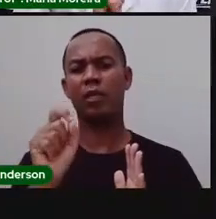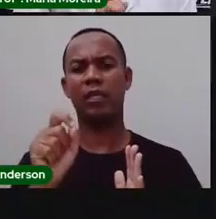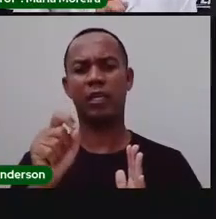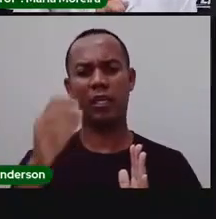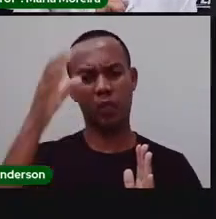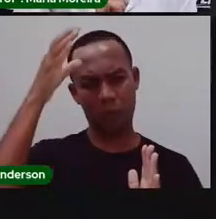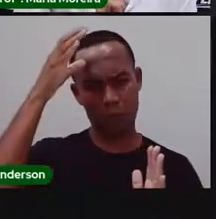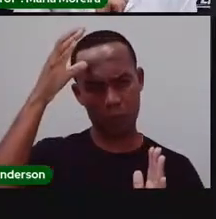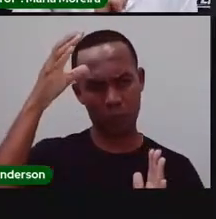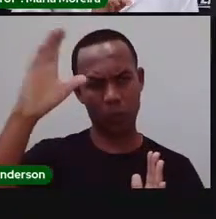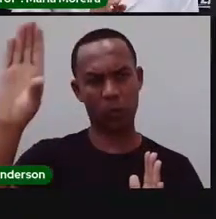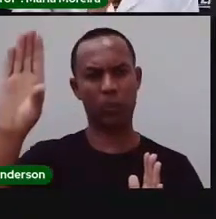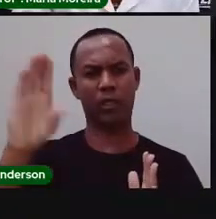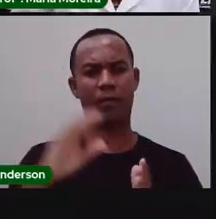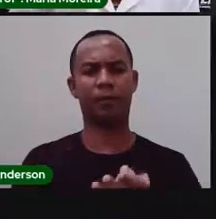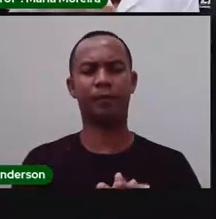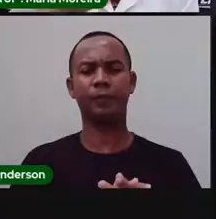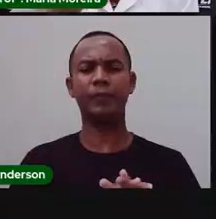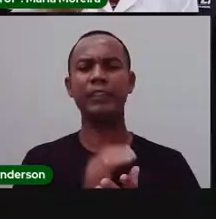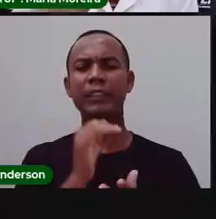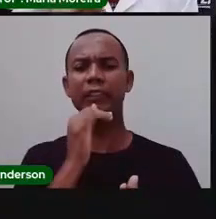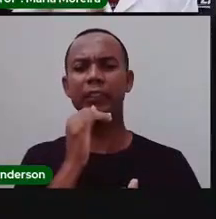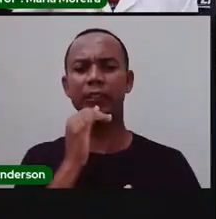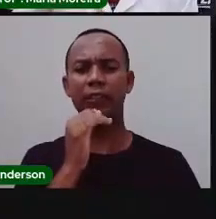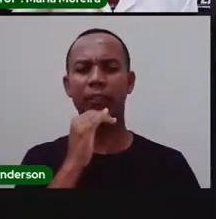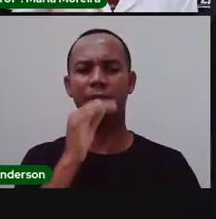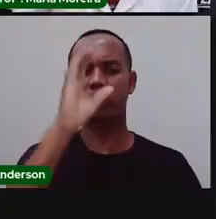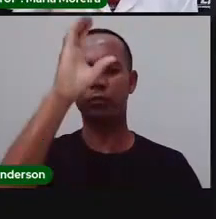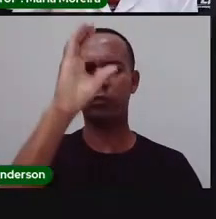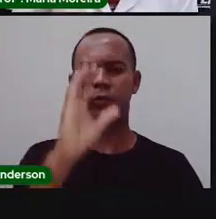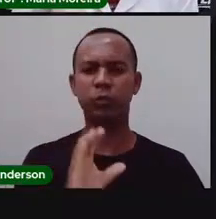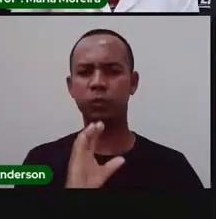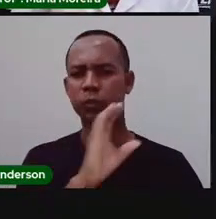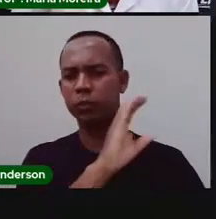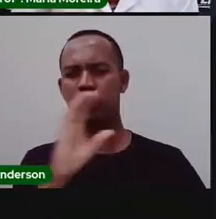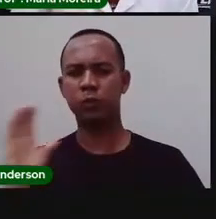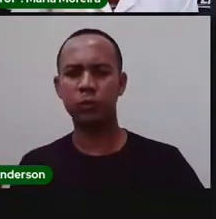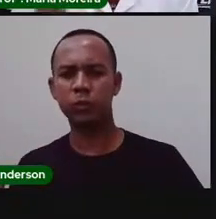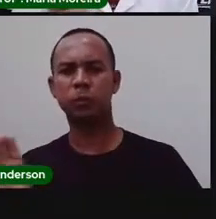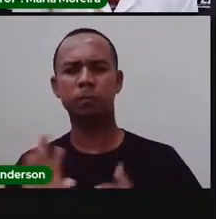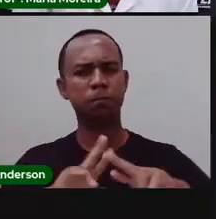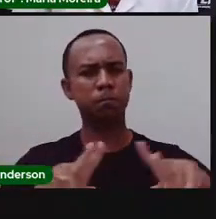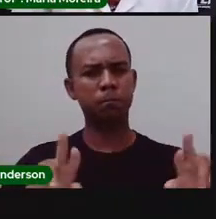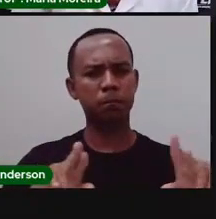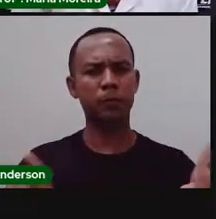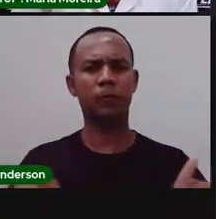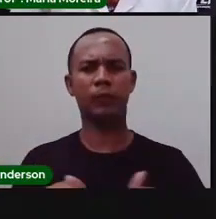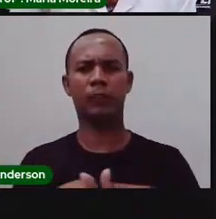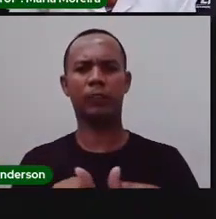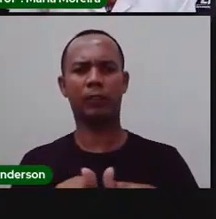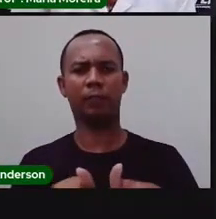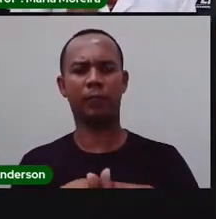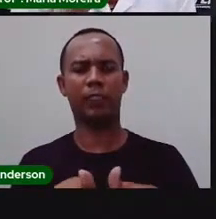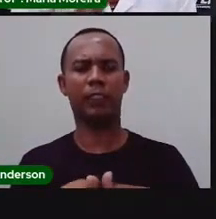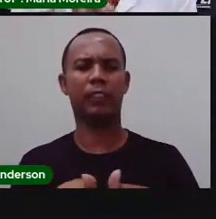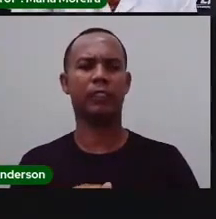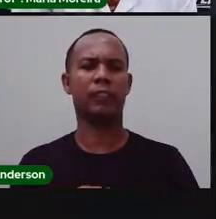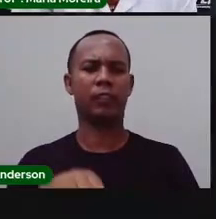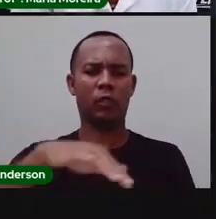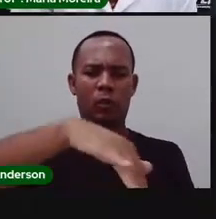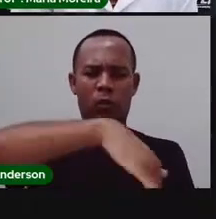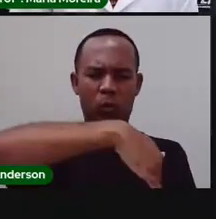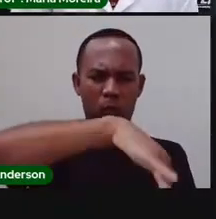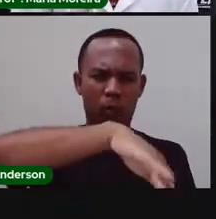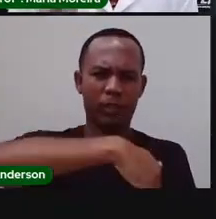seu cotidiano, né? A religiosidade de seu povo, a situação de entroncamento de estradas, que a Paula já